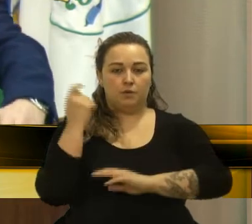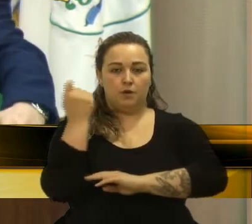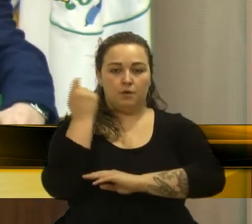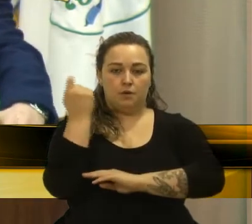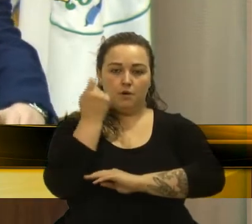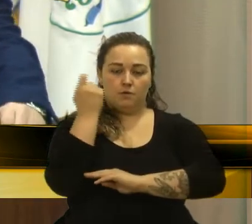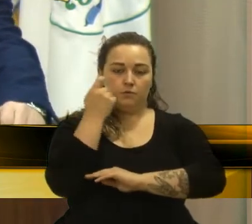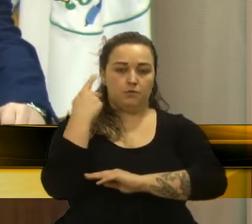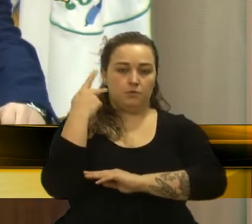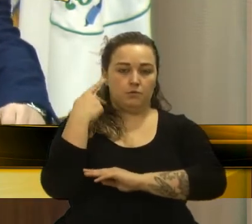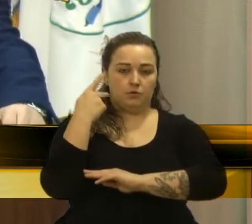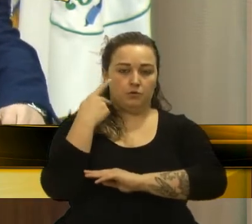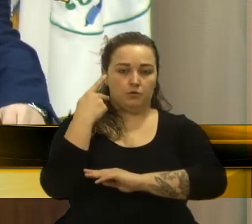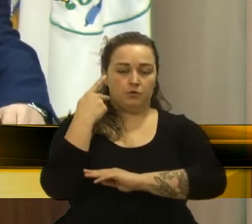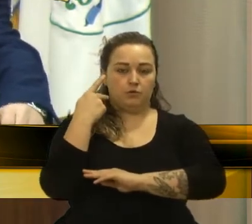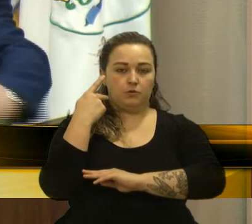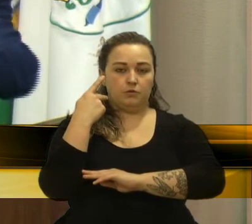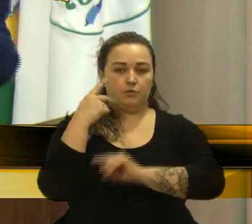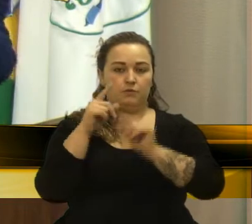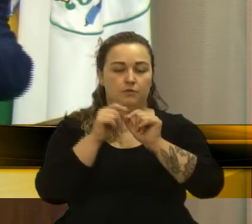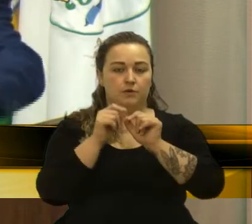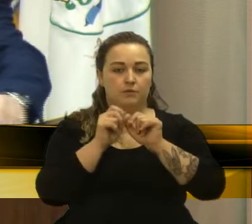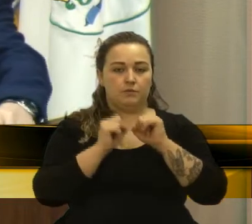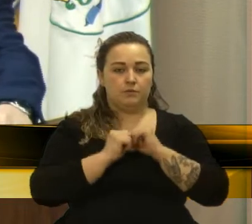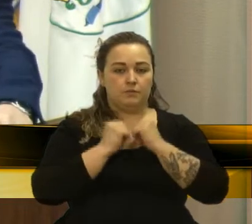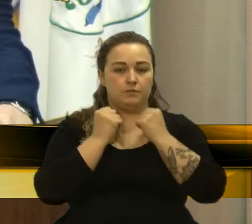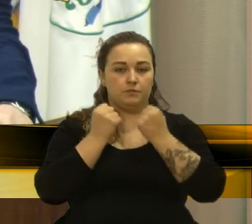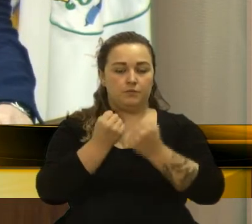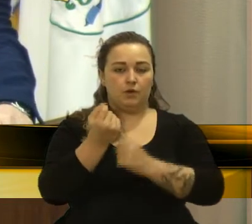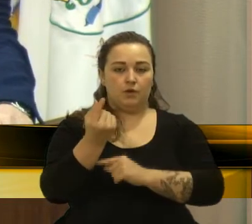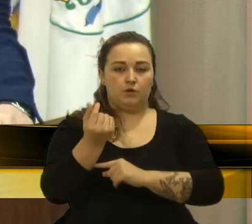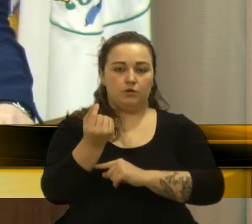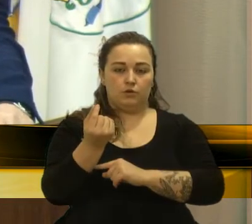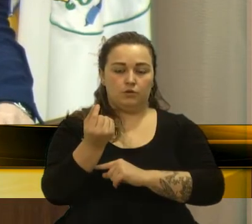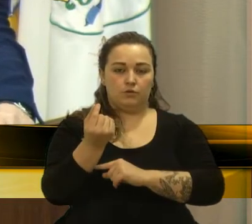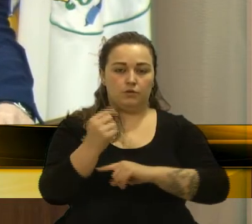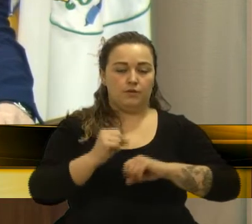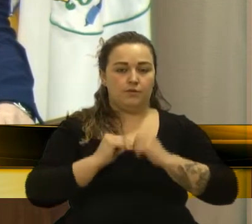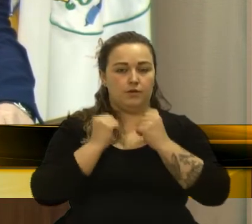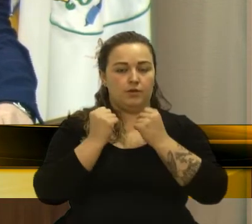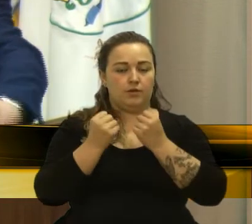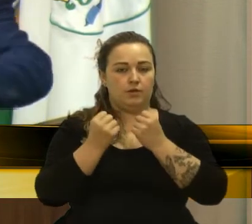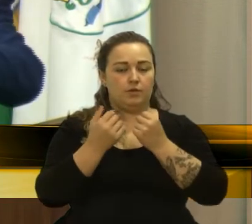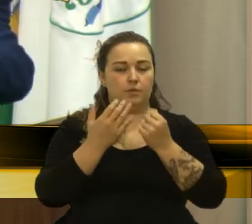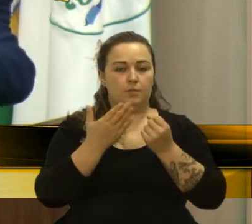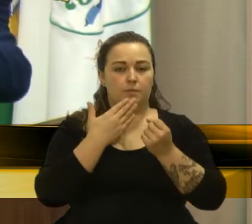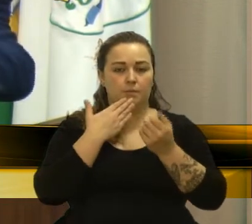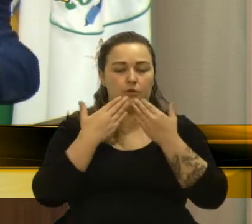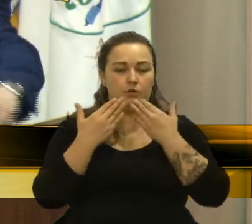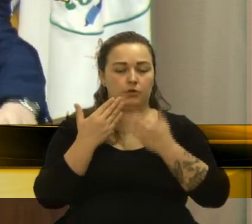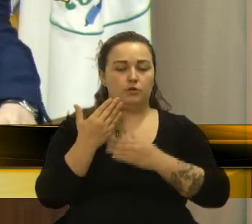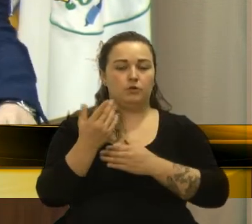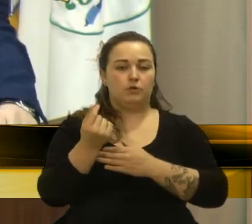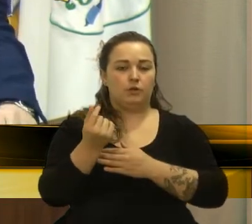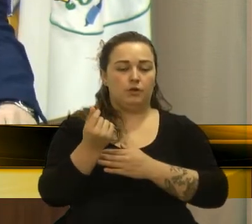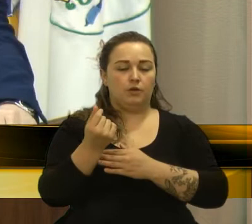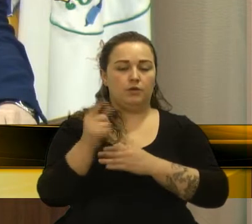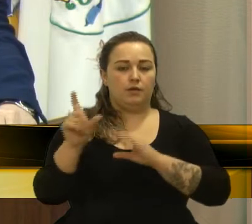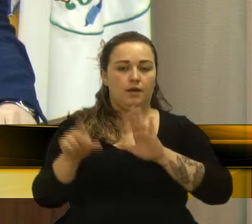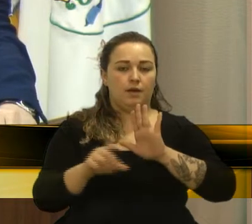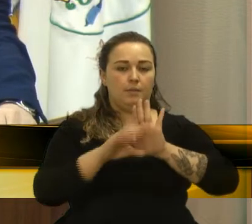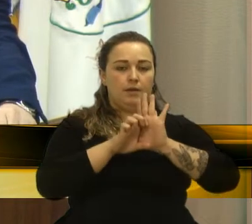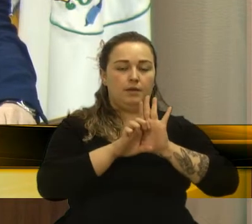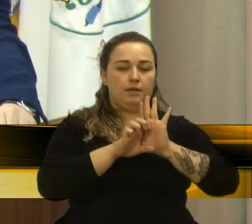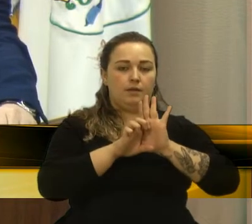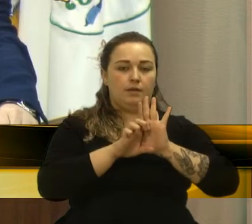da verba, vereador Rafael, de emenda parlamentar da bancada gaúcha